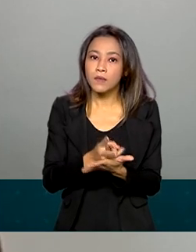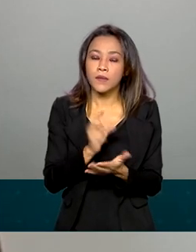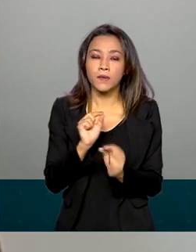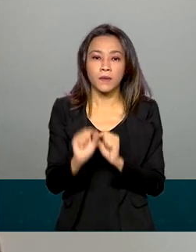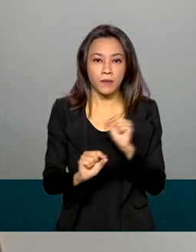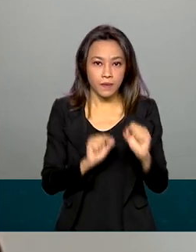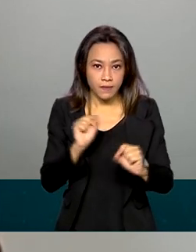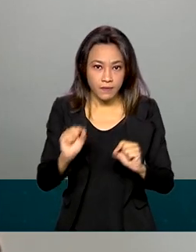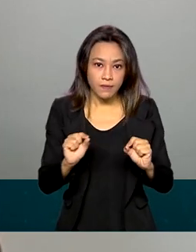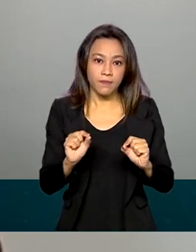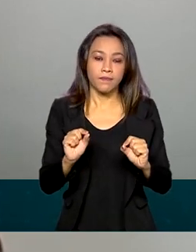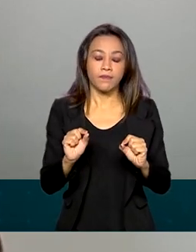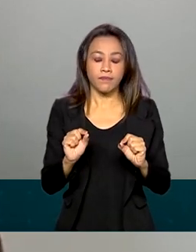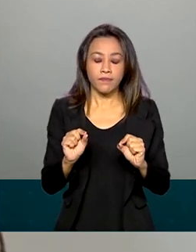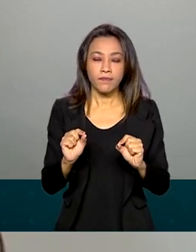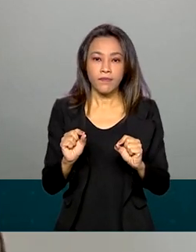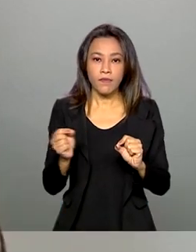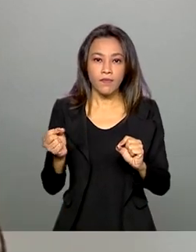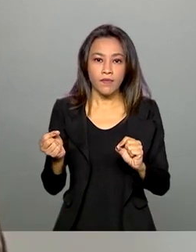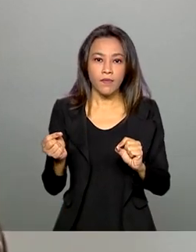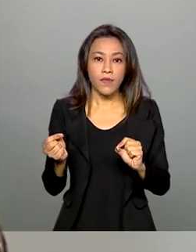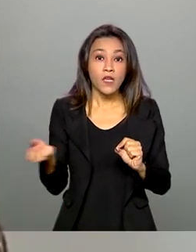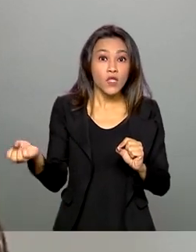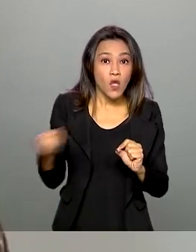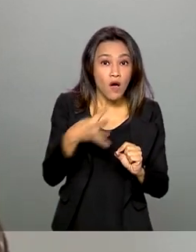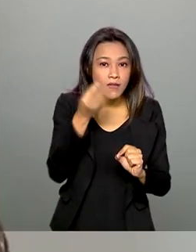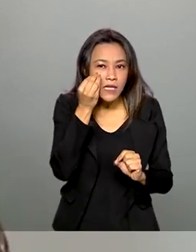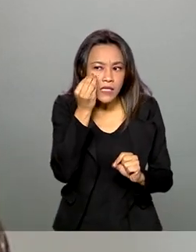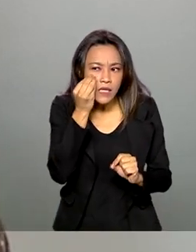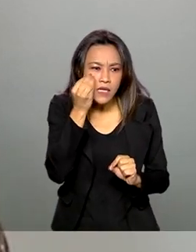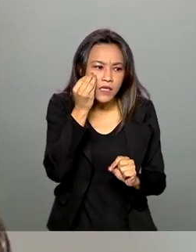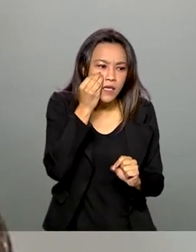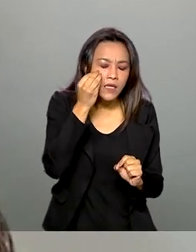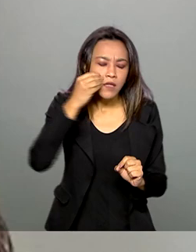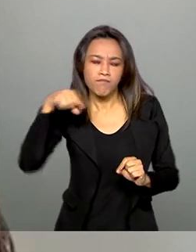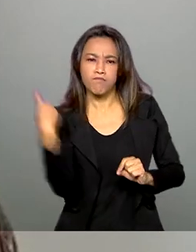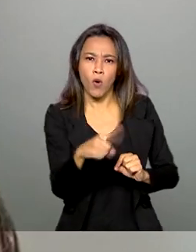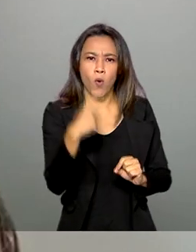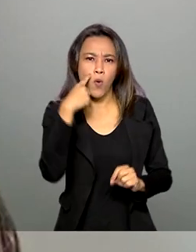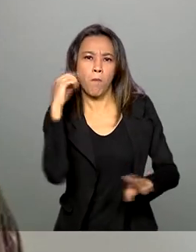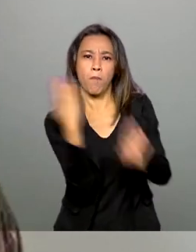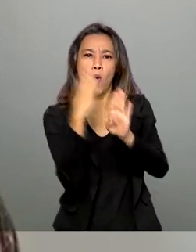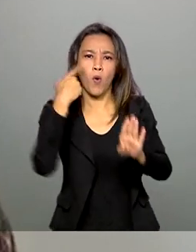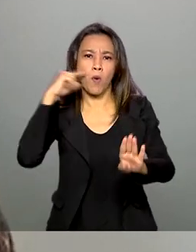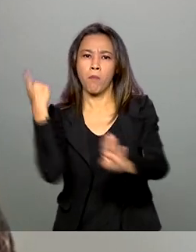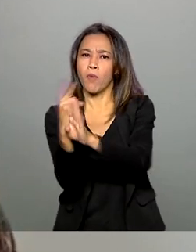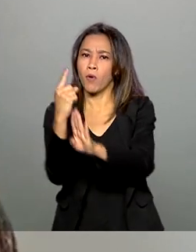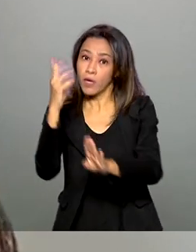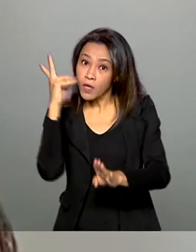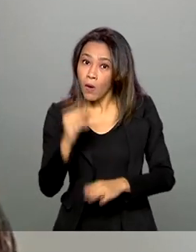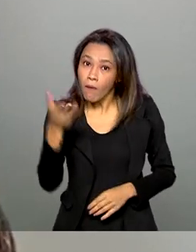novas tentativas sejam frustradas da mesma forma como foi essa, antes mesmo de acontecer. E aí Obrigado.